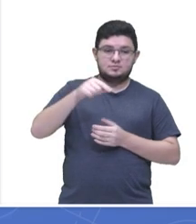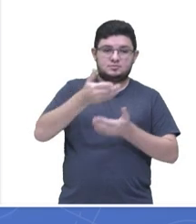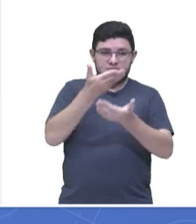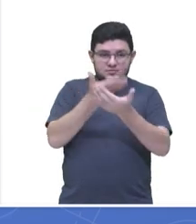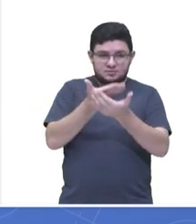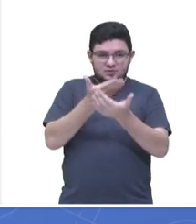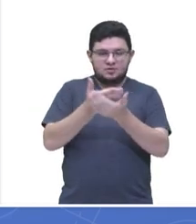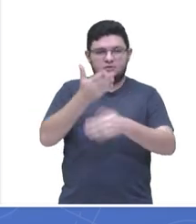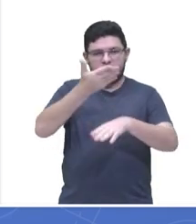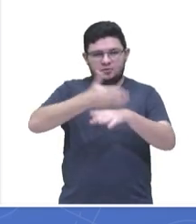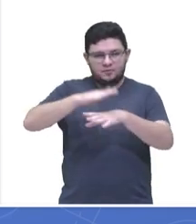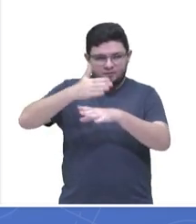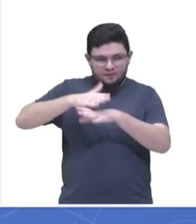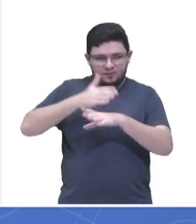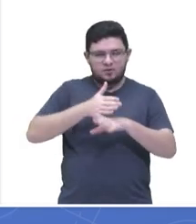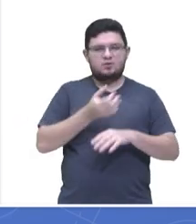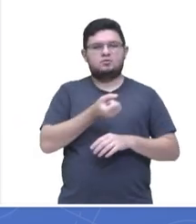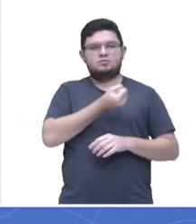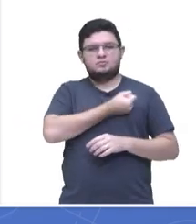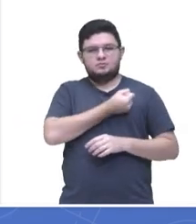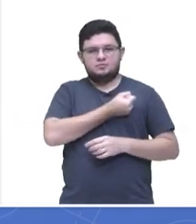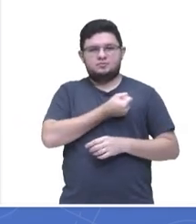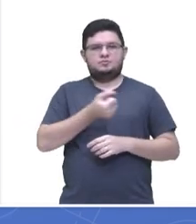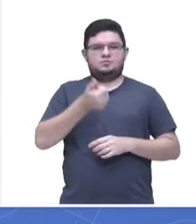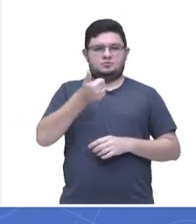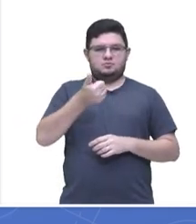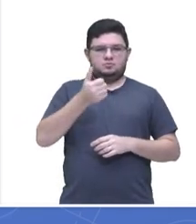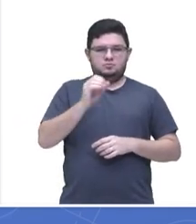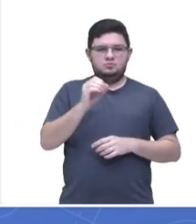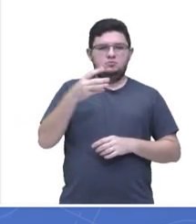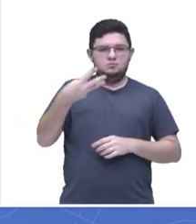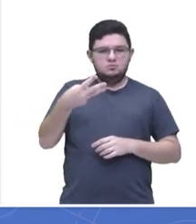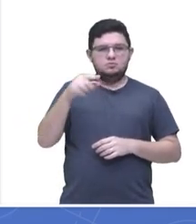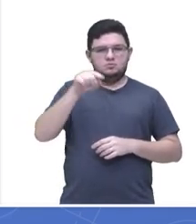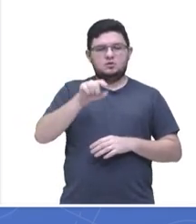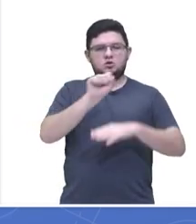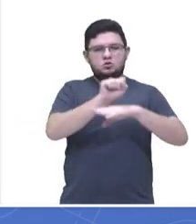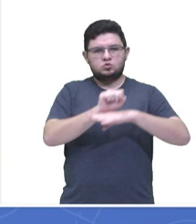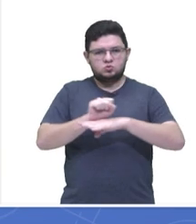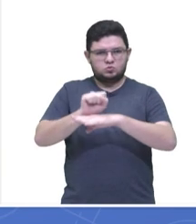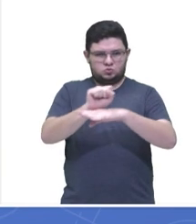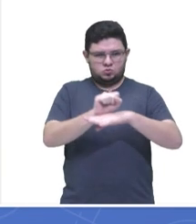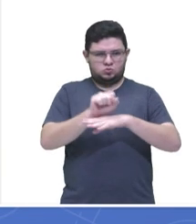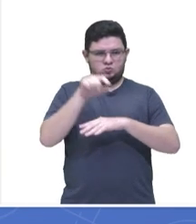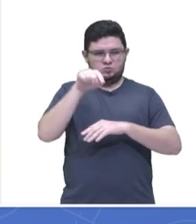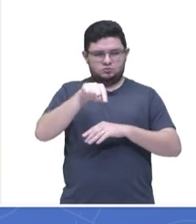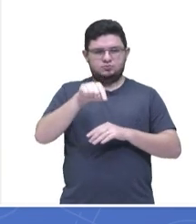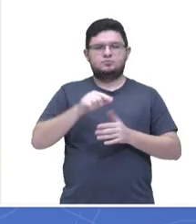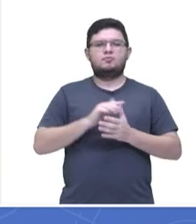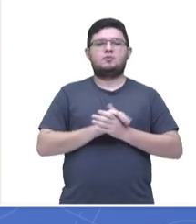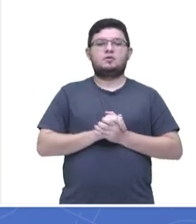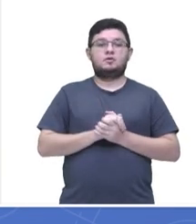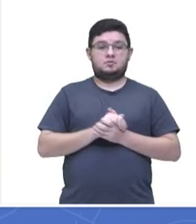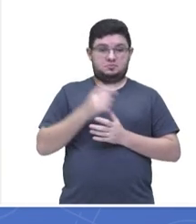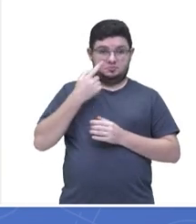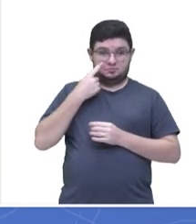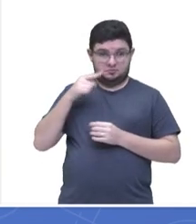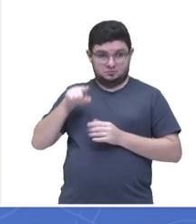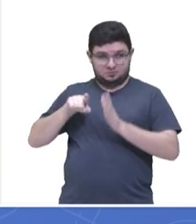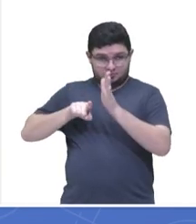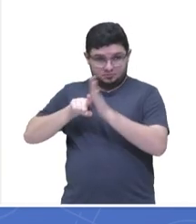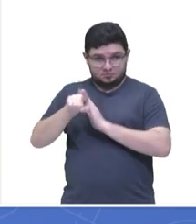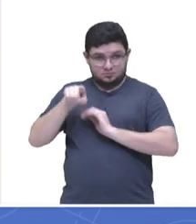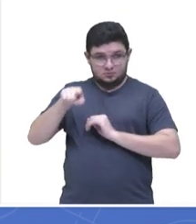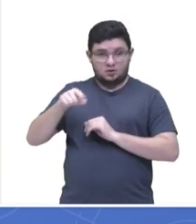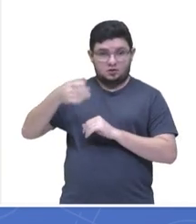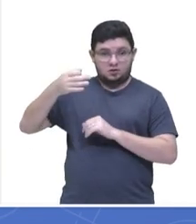praticando, não é isso? Do exercitando, digo, de Sociologia, aula 103. Vamos, então, corrigir a atividade